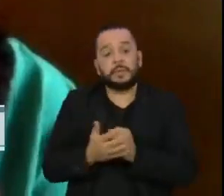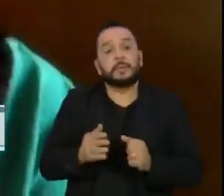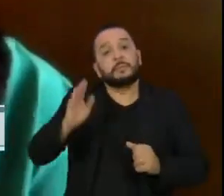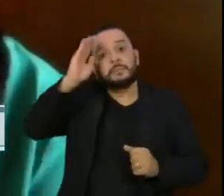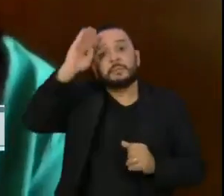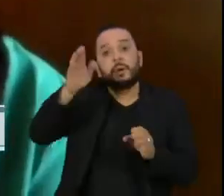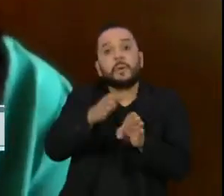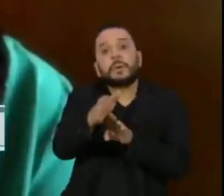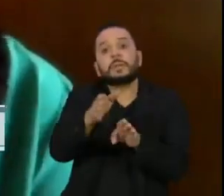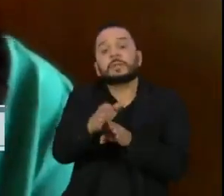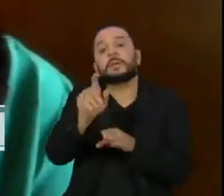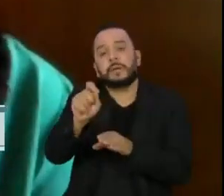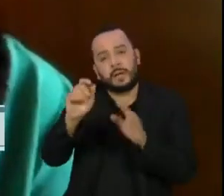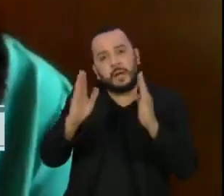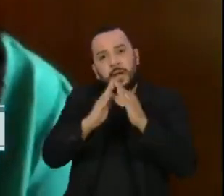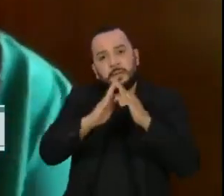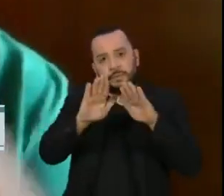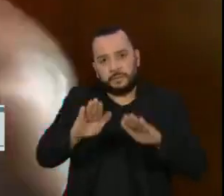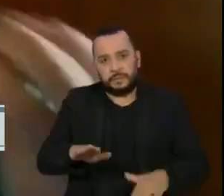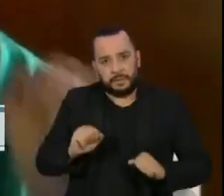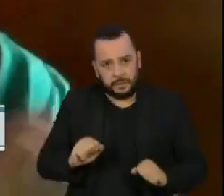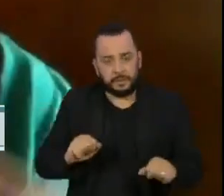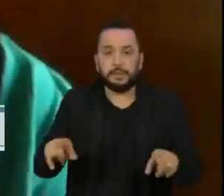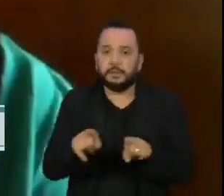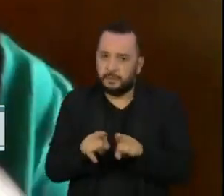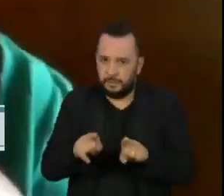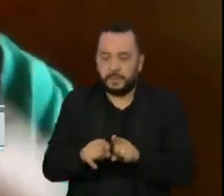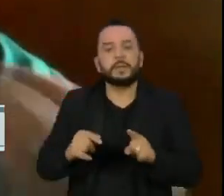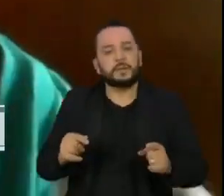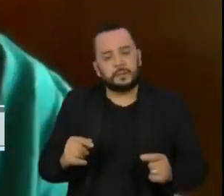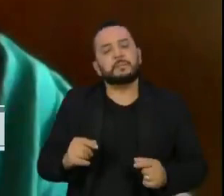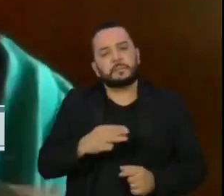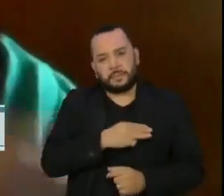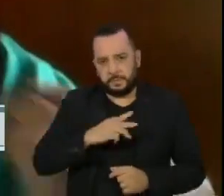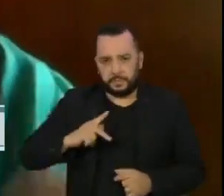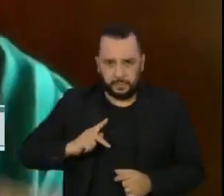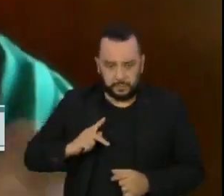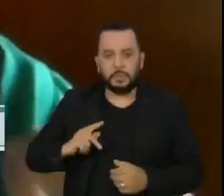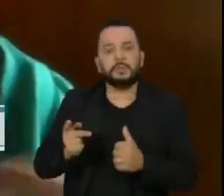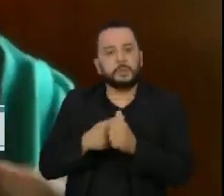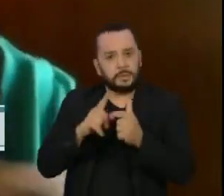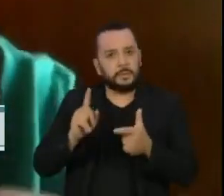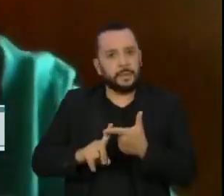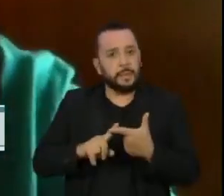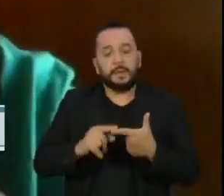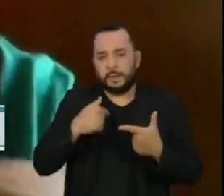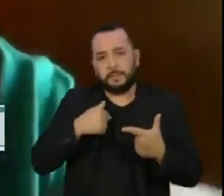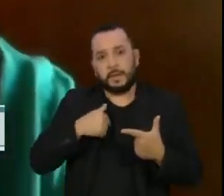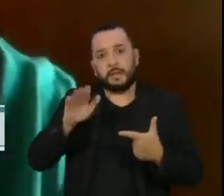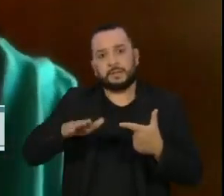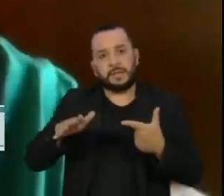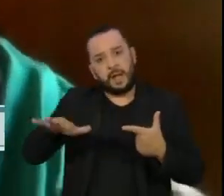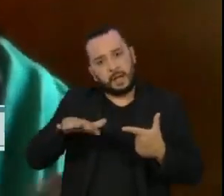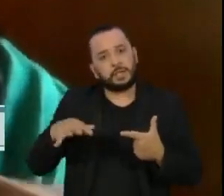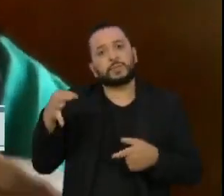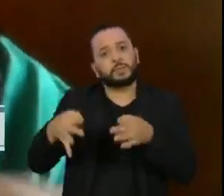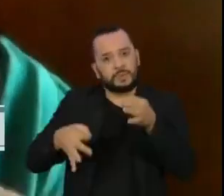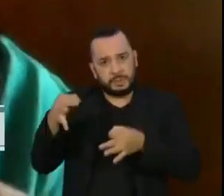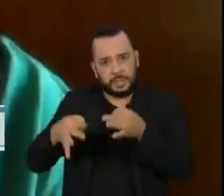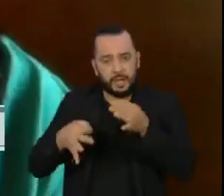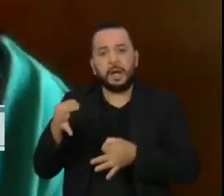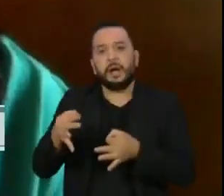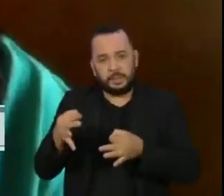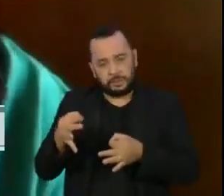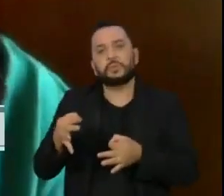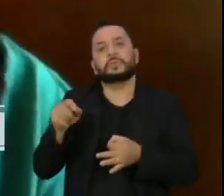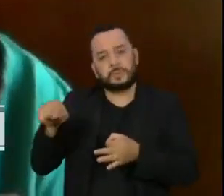orientação era fique em casa, a gente vê o próprio poder público e com aval do poder judiciário, muitas vezes, né? Que muitas vezes esses processos eles